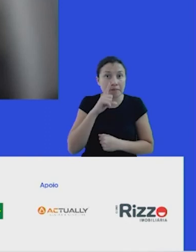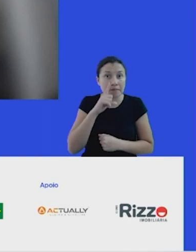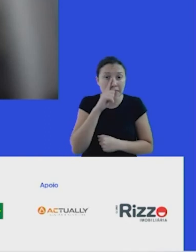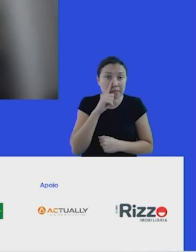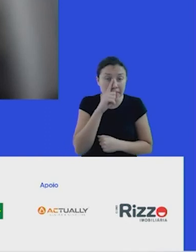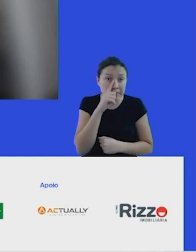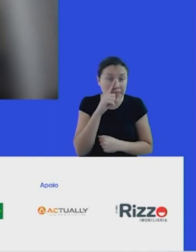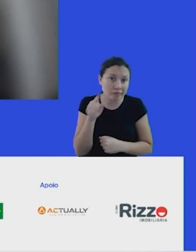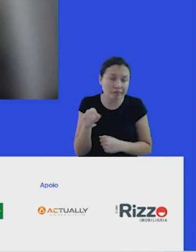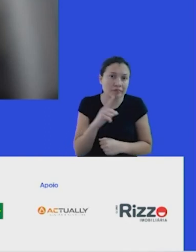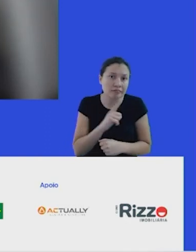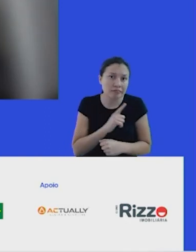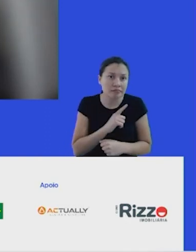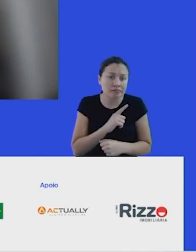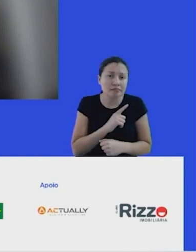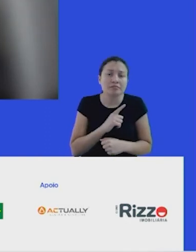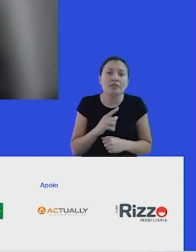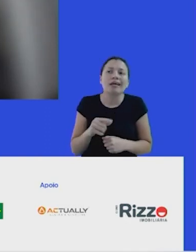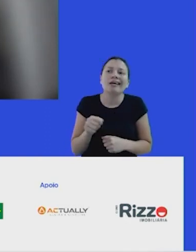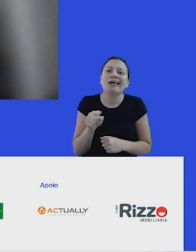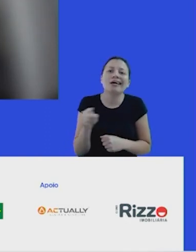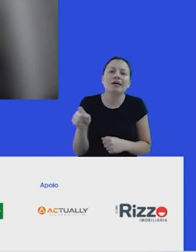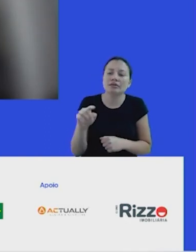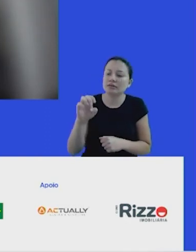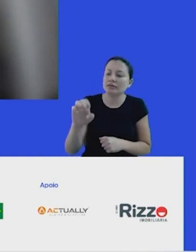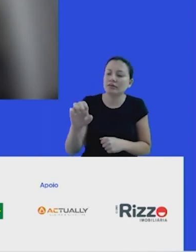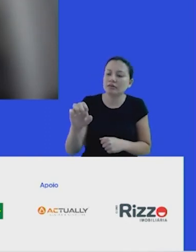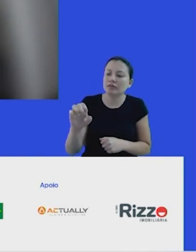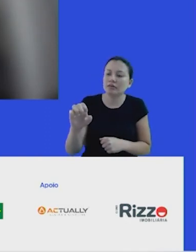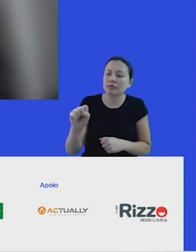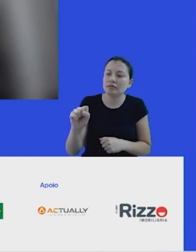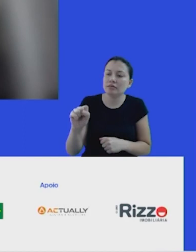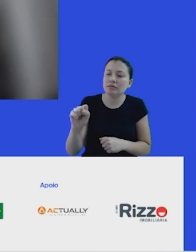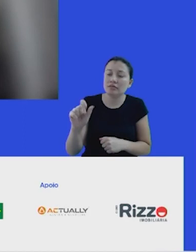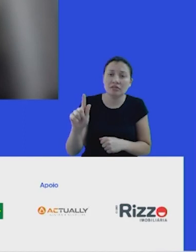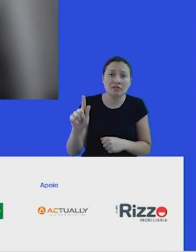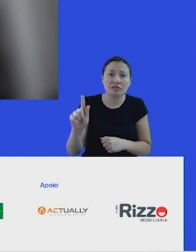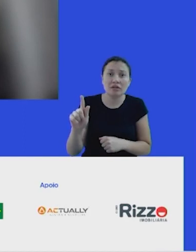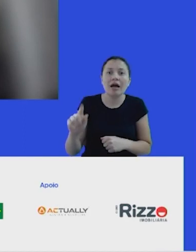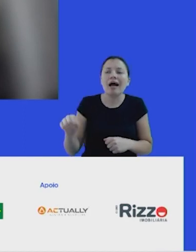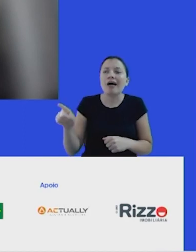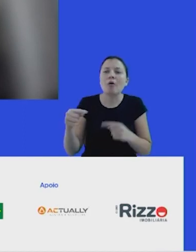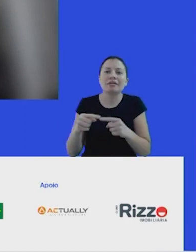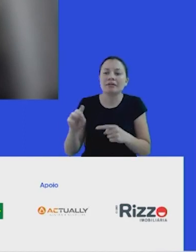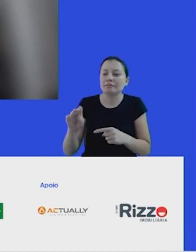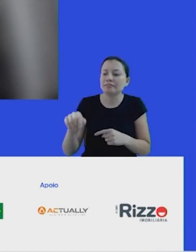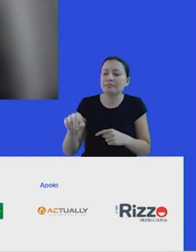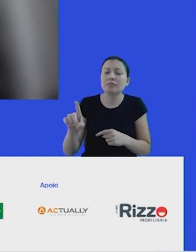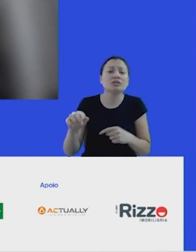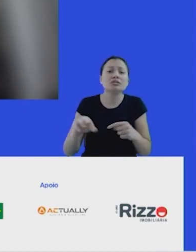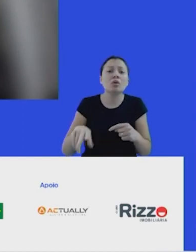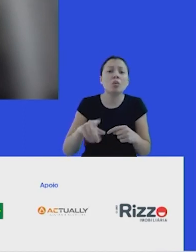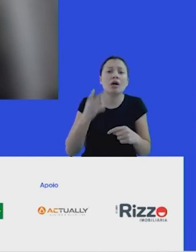correm é de associar ESG a branding e não a cultura. Então, associar a